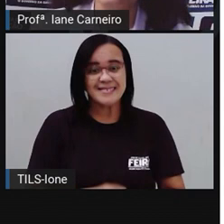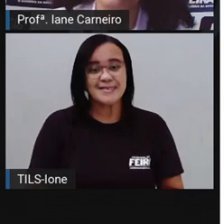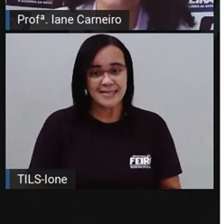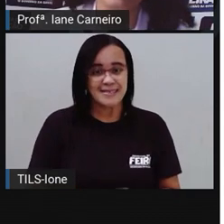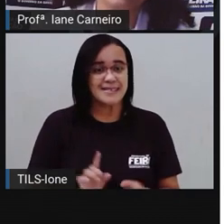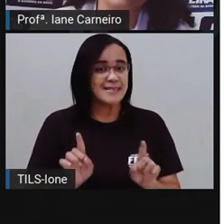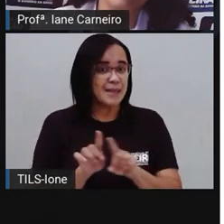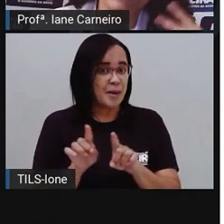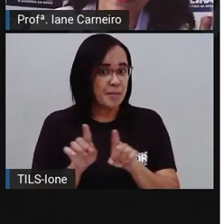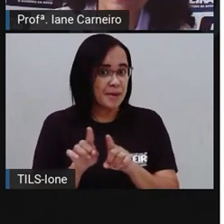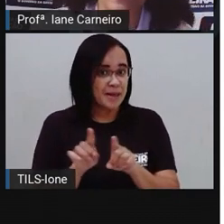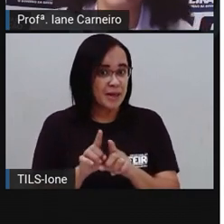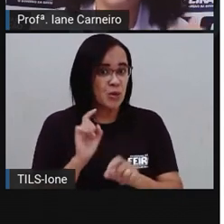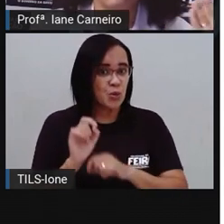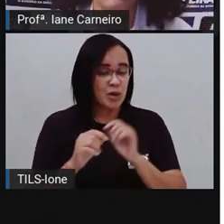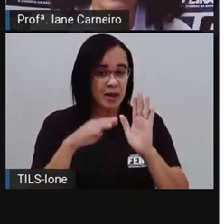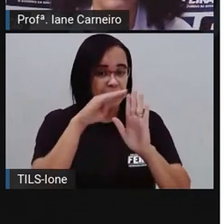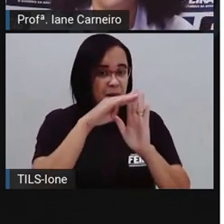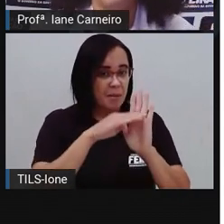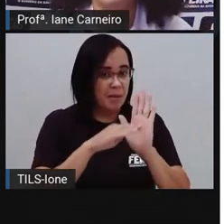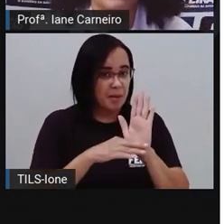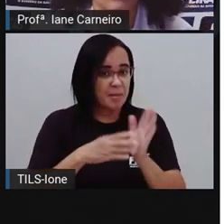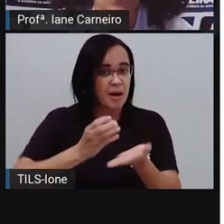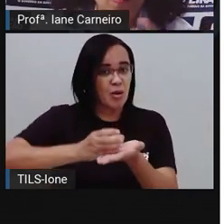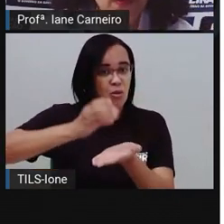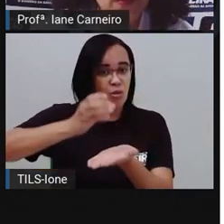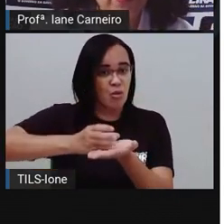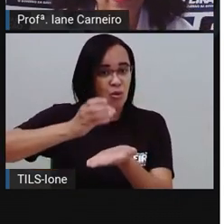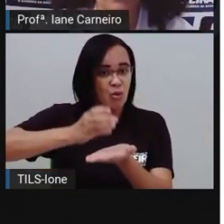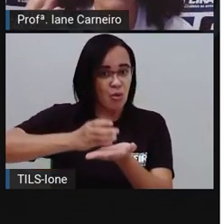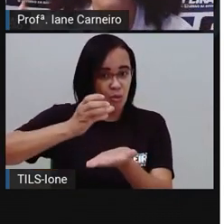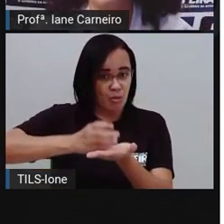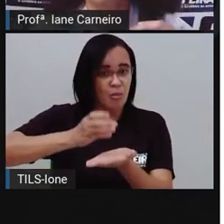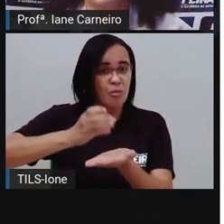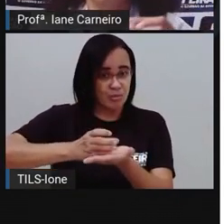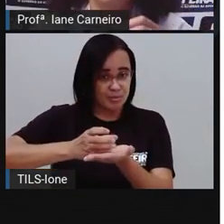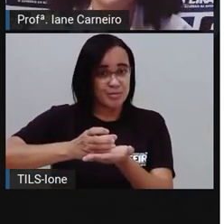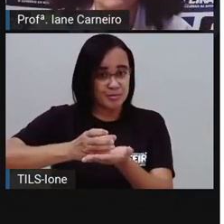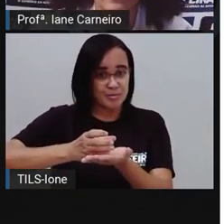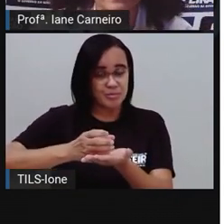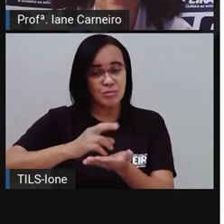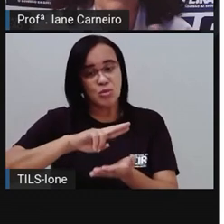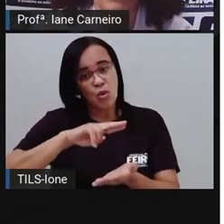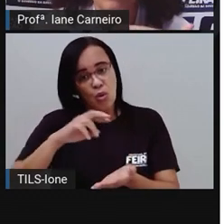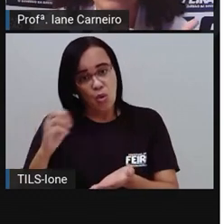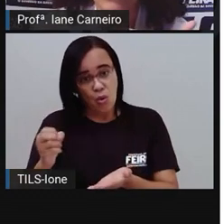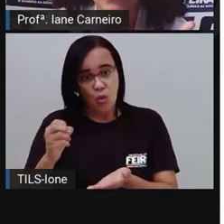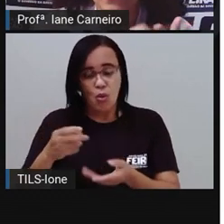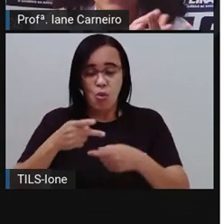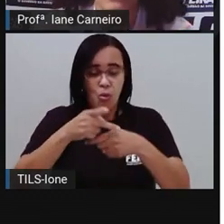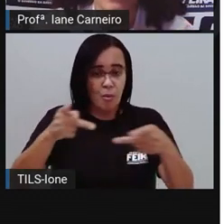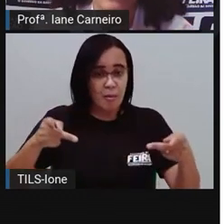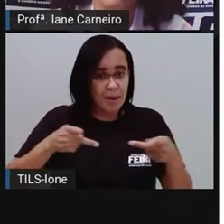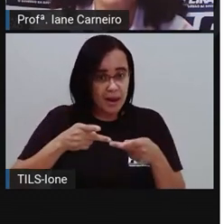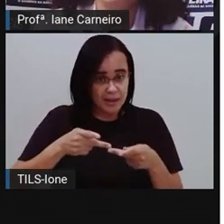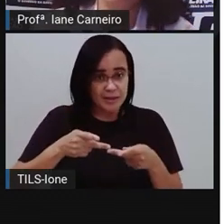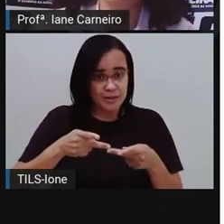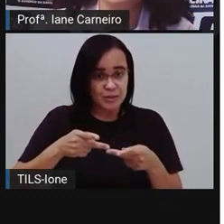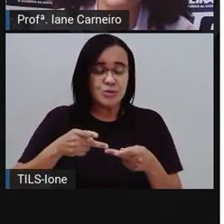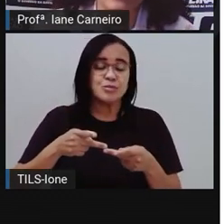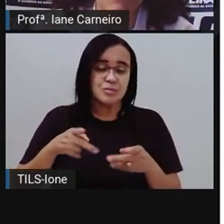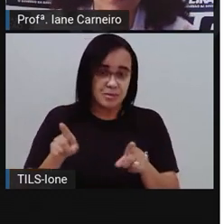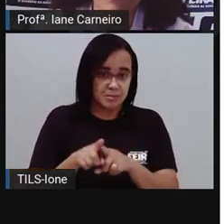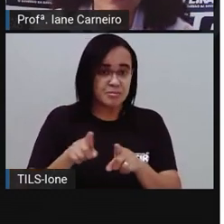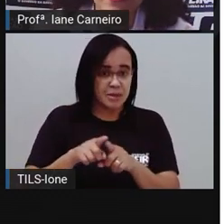também você, se você quiser, se você puder, usar copo, né? Ou pratinho descartável, que é para você fazer alguns